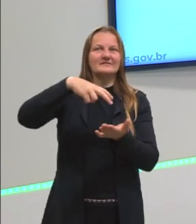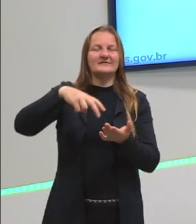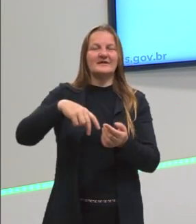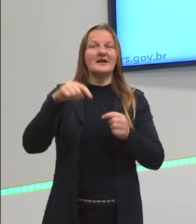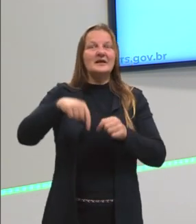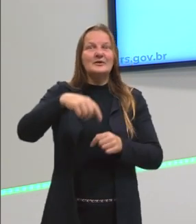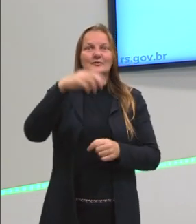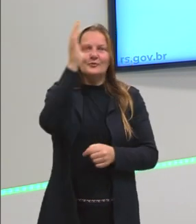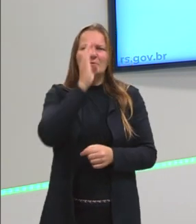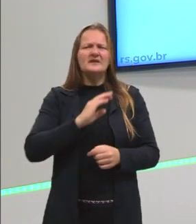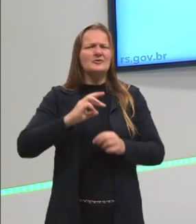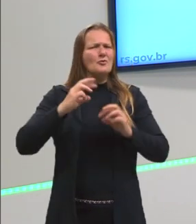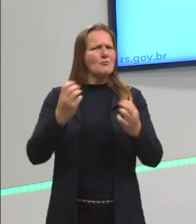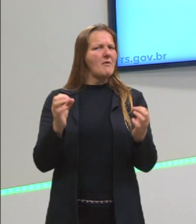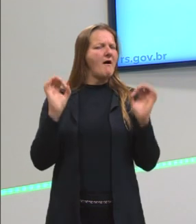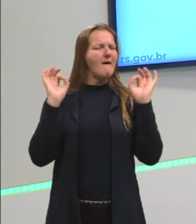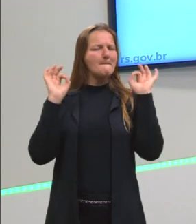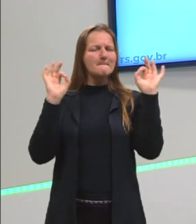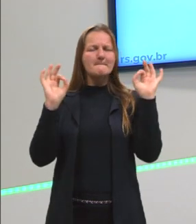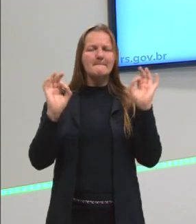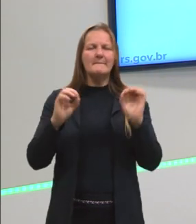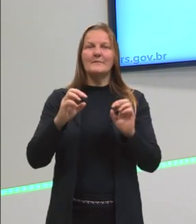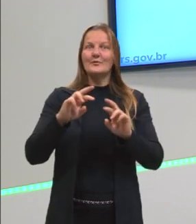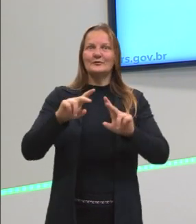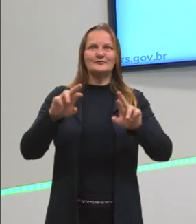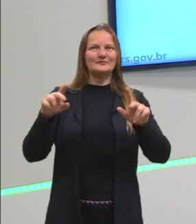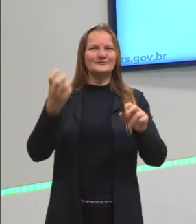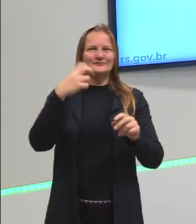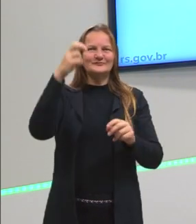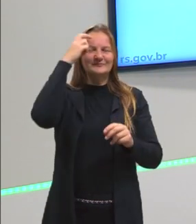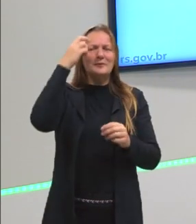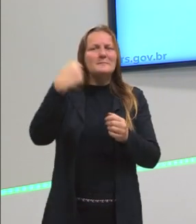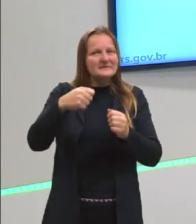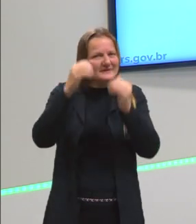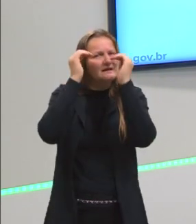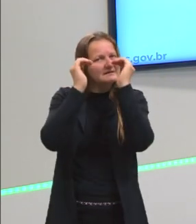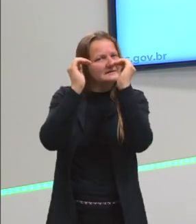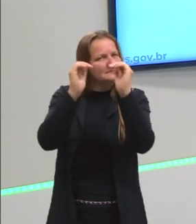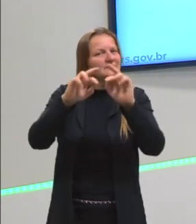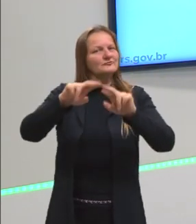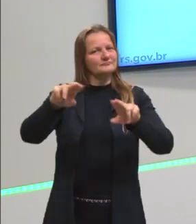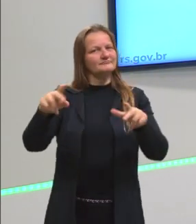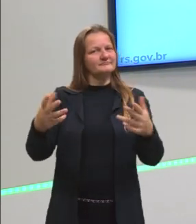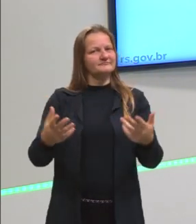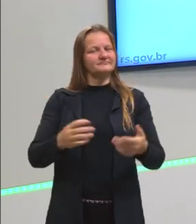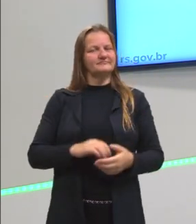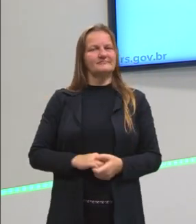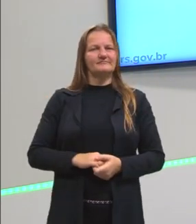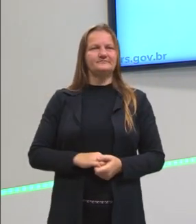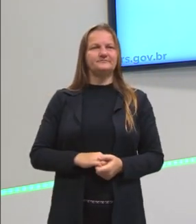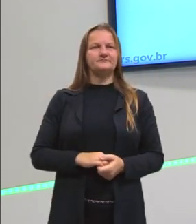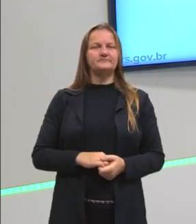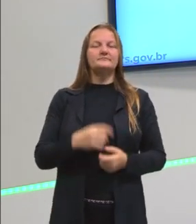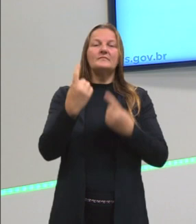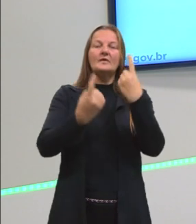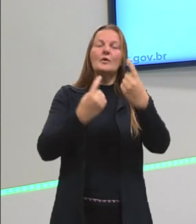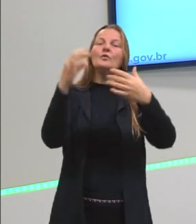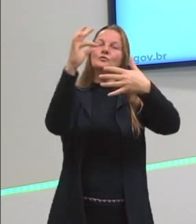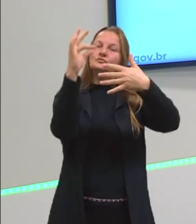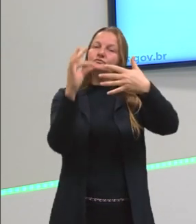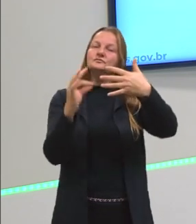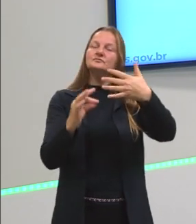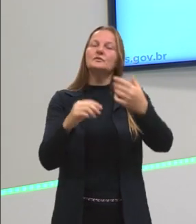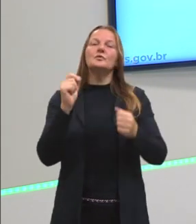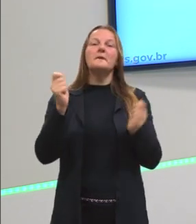sendo uma riqueza muito grande, desde que sejam respeitadas essas culturas diferentes, né? Então, alguns traços, assim,